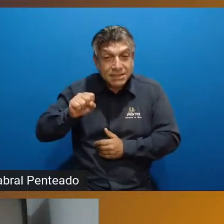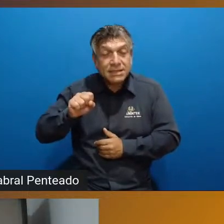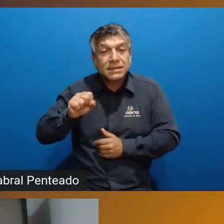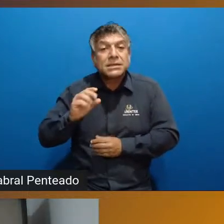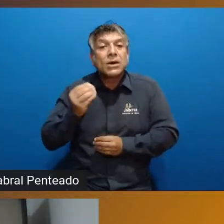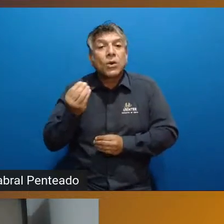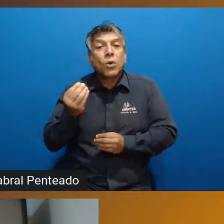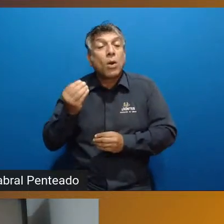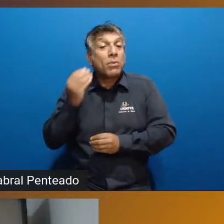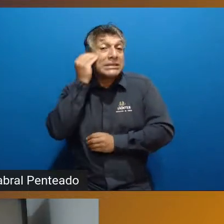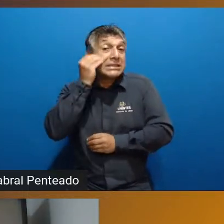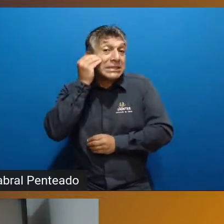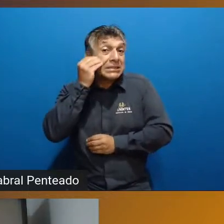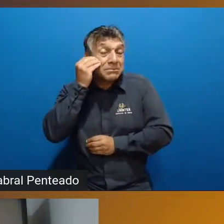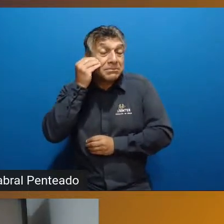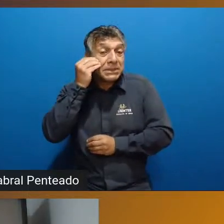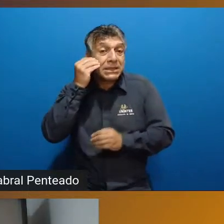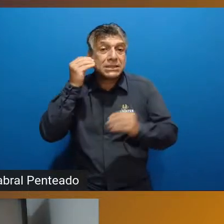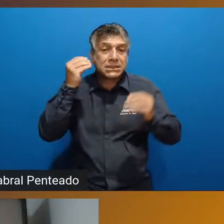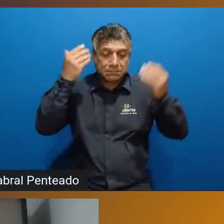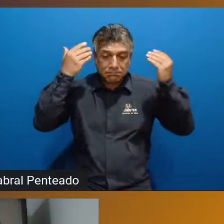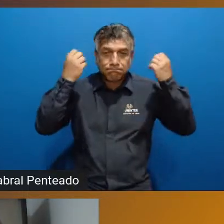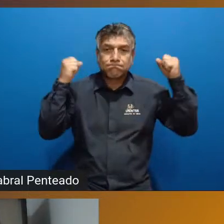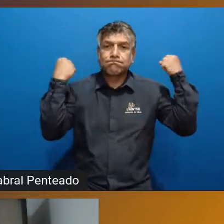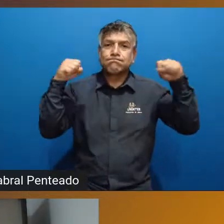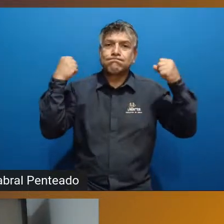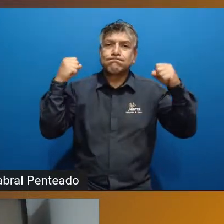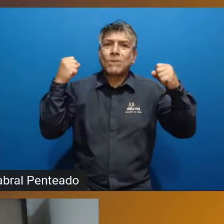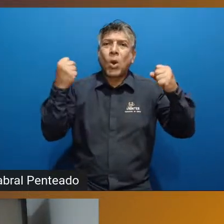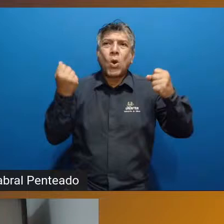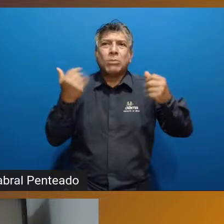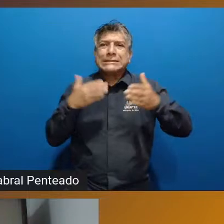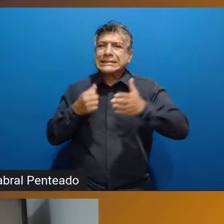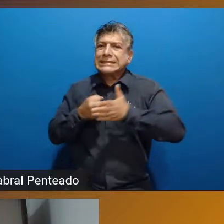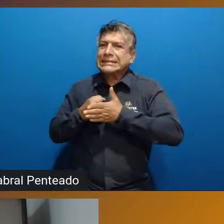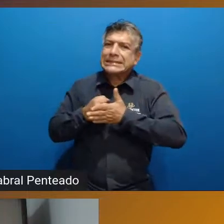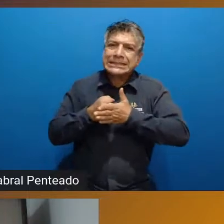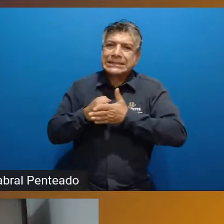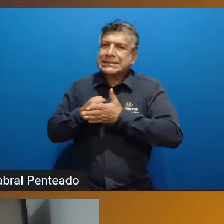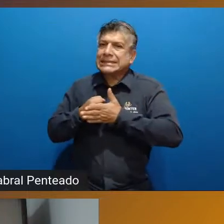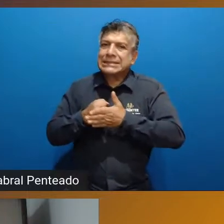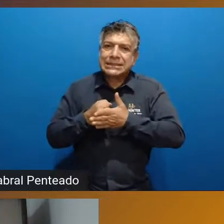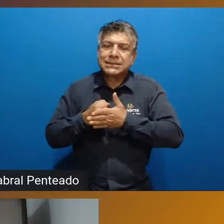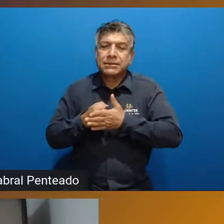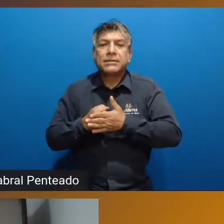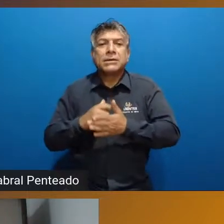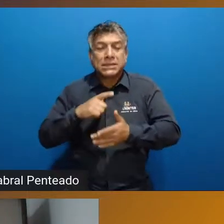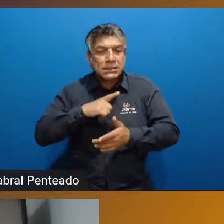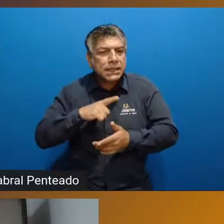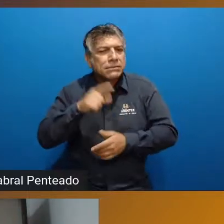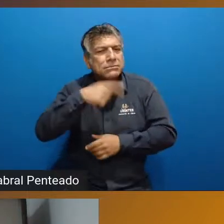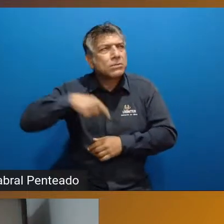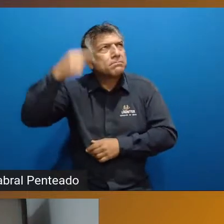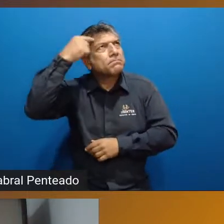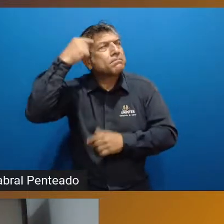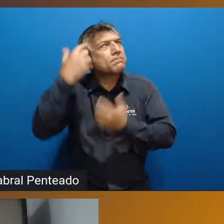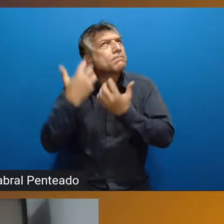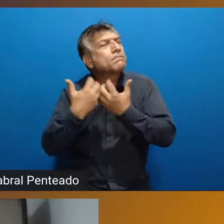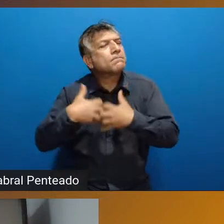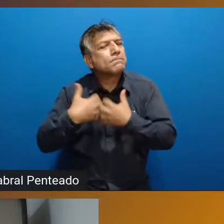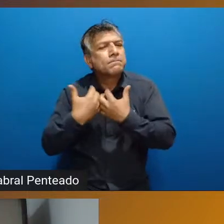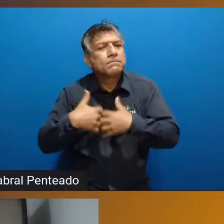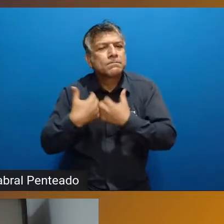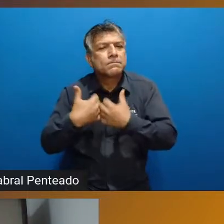É um artigo que tem caráter introdutório, que a gente está iniciando uma série de reflexões sobre